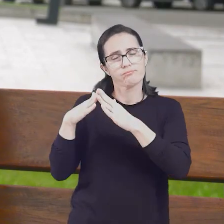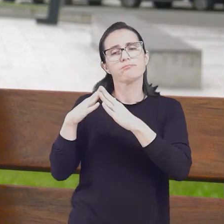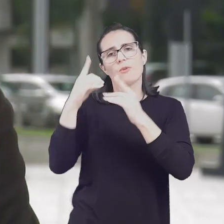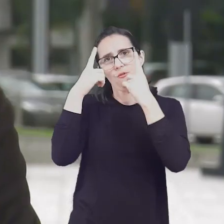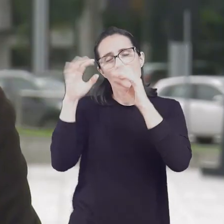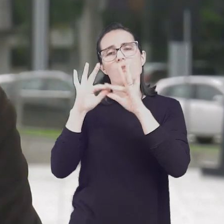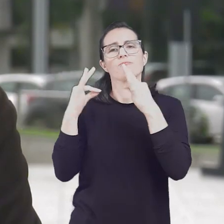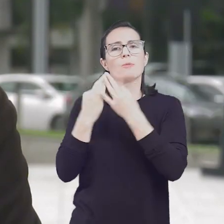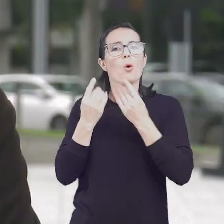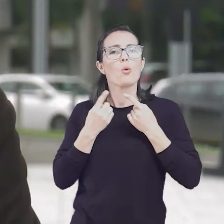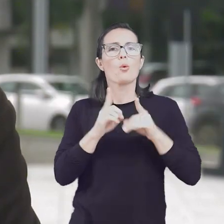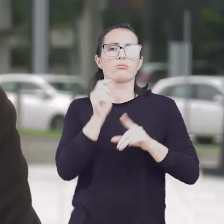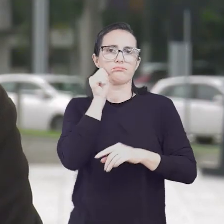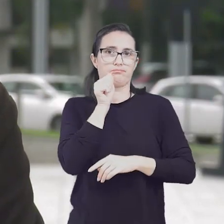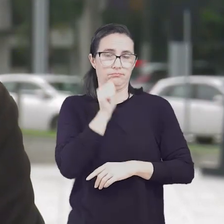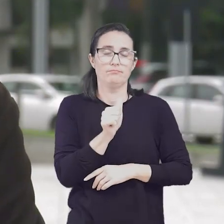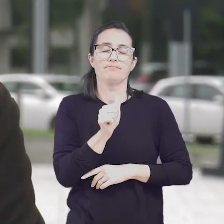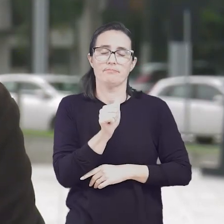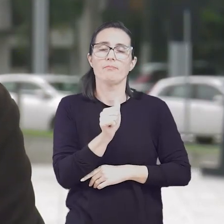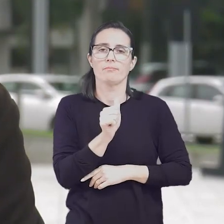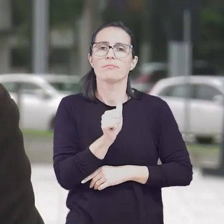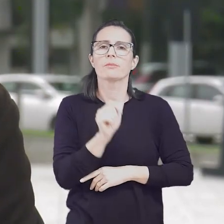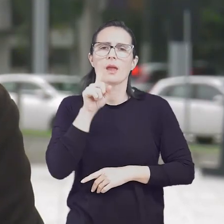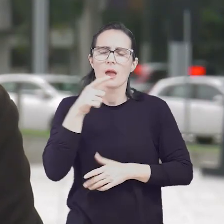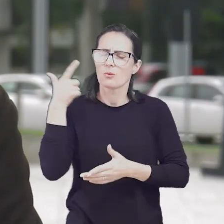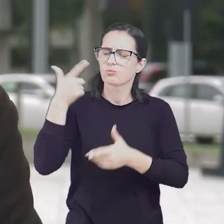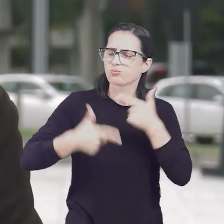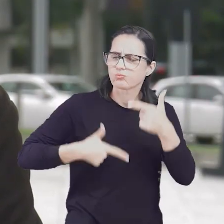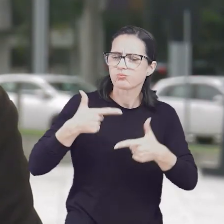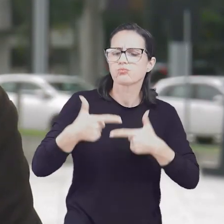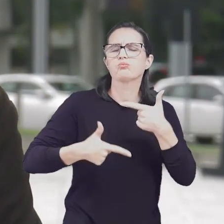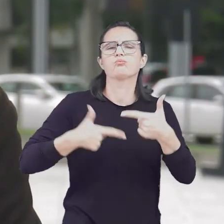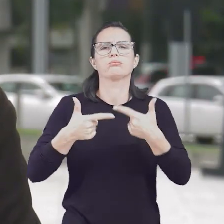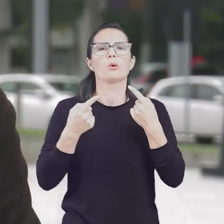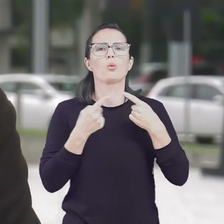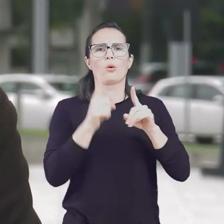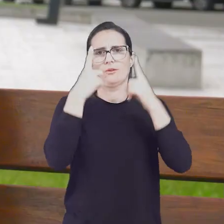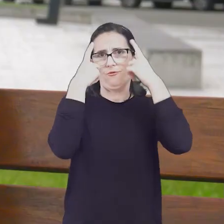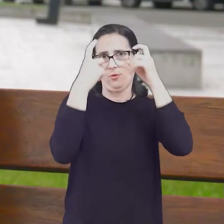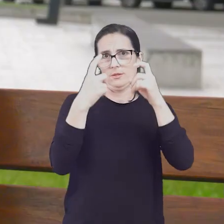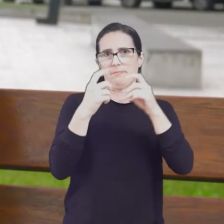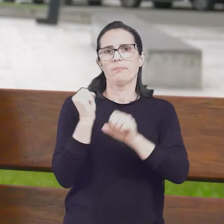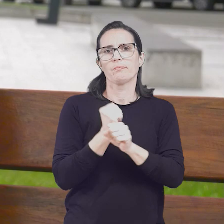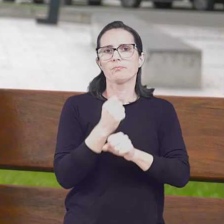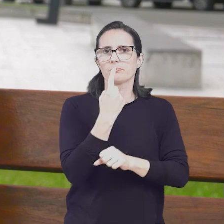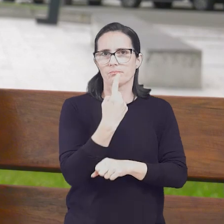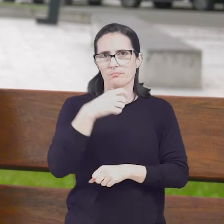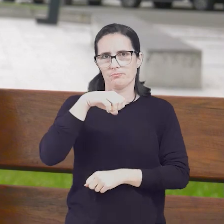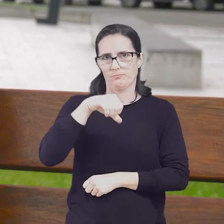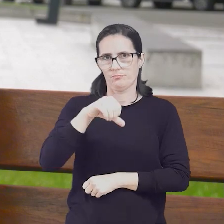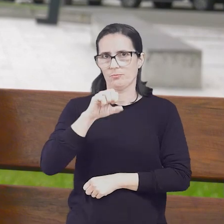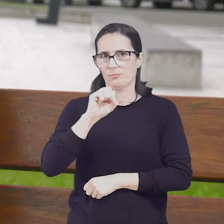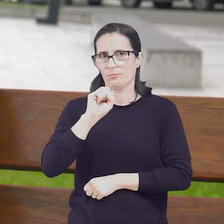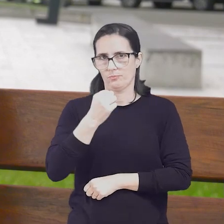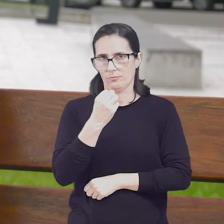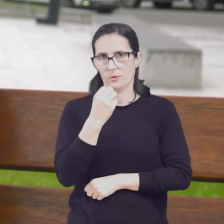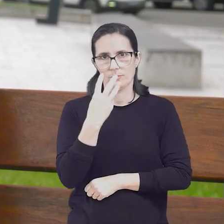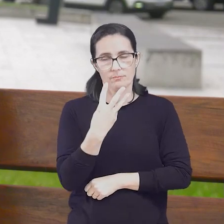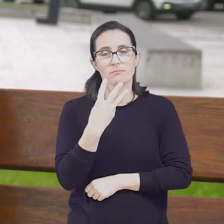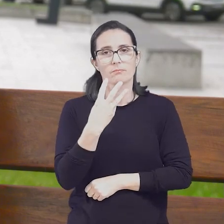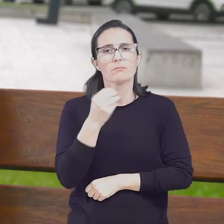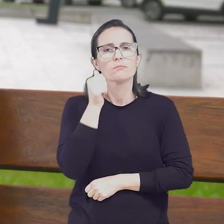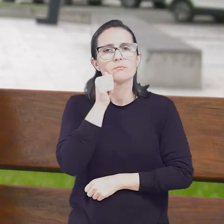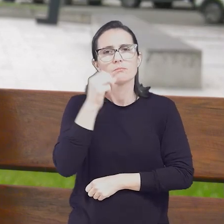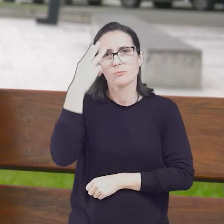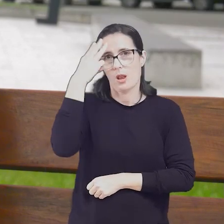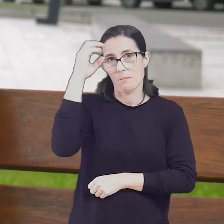familiar contra a mulher, tornando-se um marco na luta contra essa violência. Em 1983, Maria da